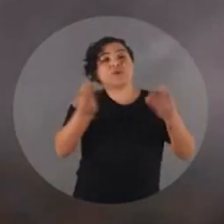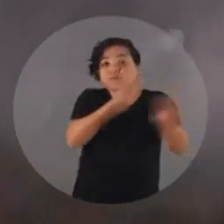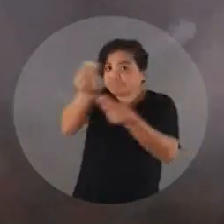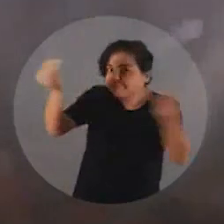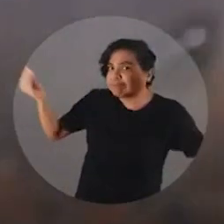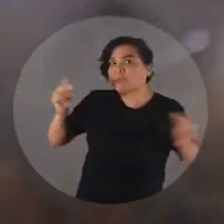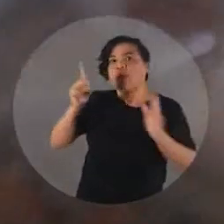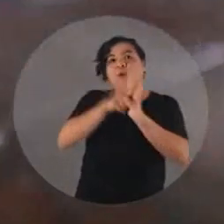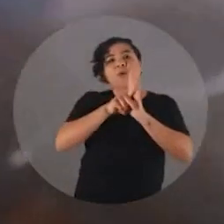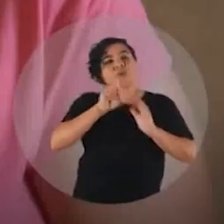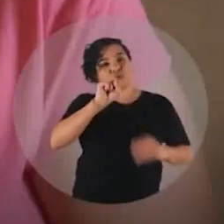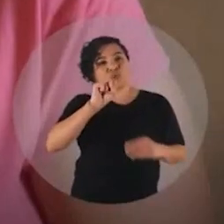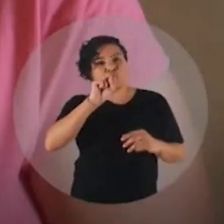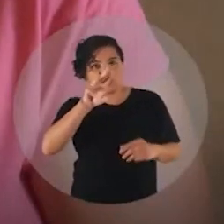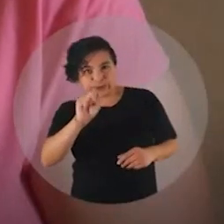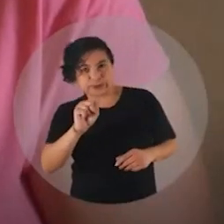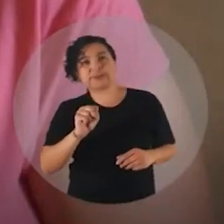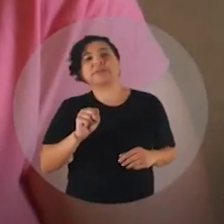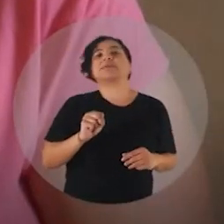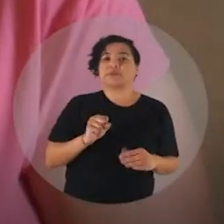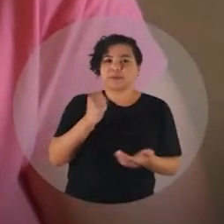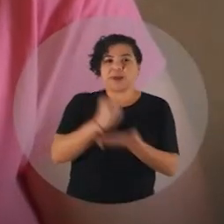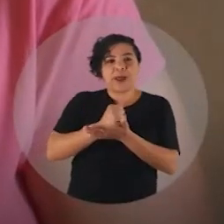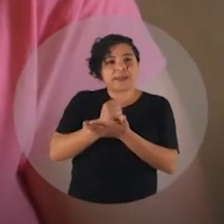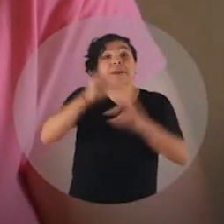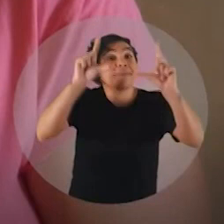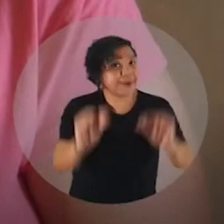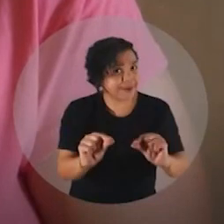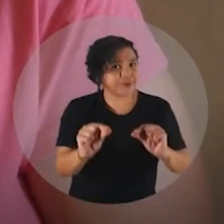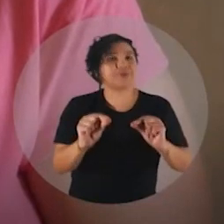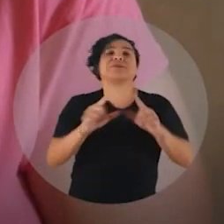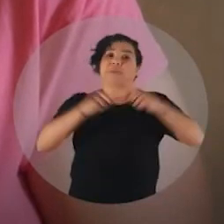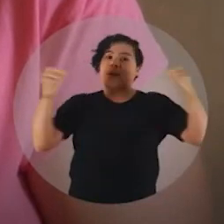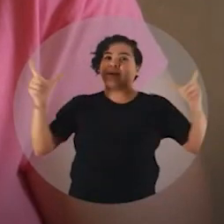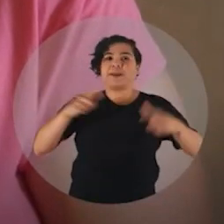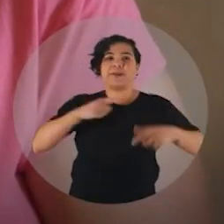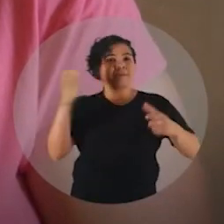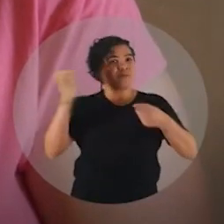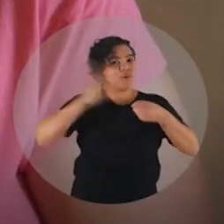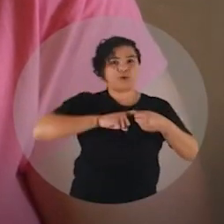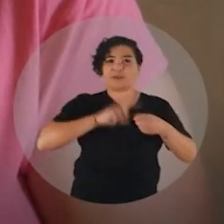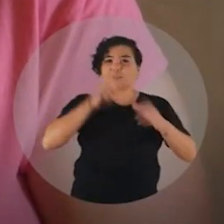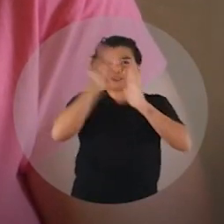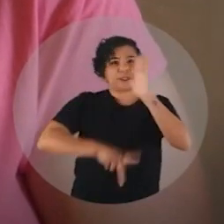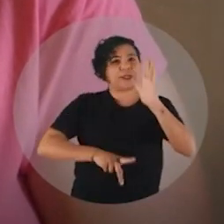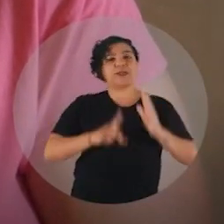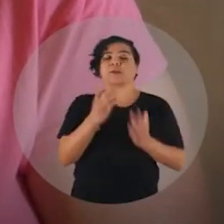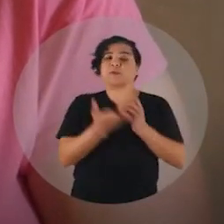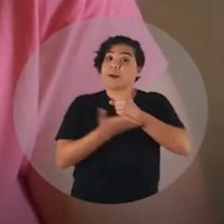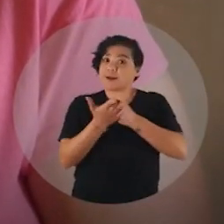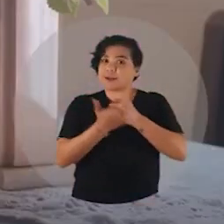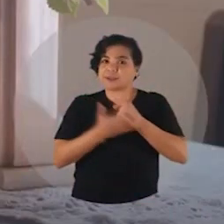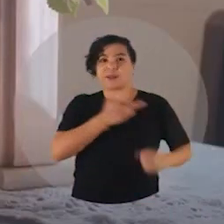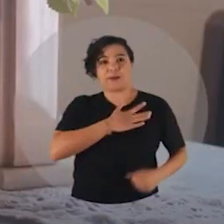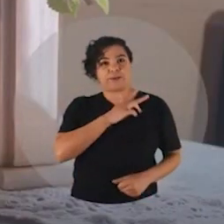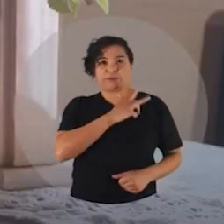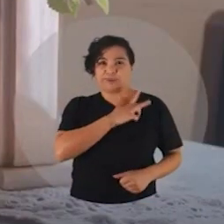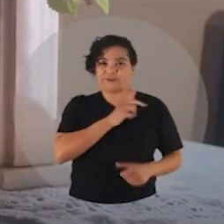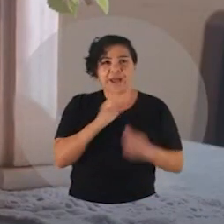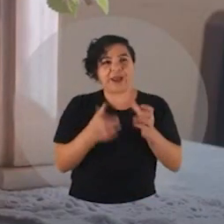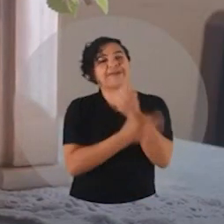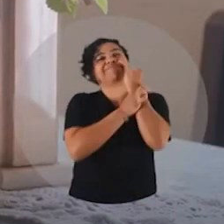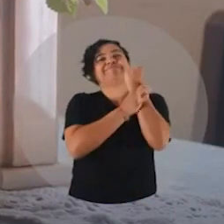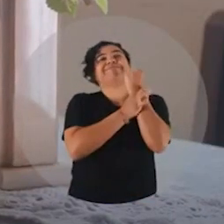Farmácia Popular. Nós temos que voltar a ter dignidade. E eu sei que com o Lula nós vamos ter isso. Eu tenho